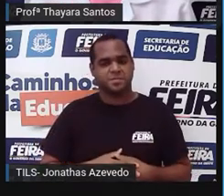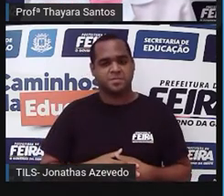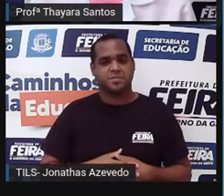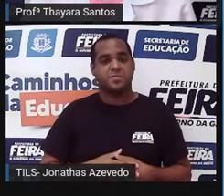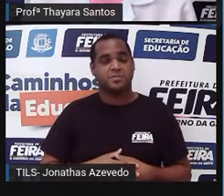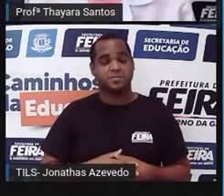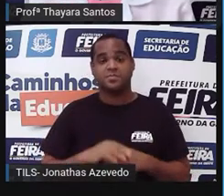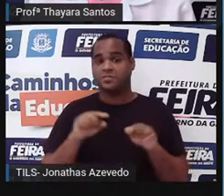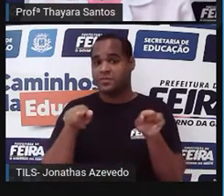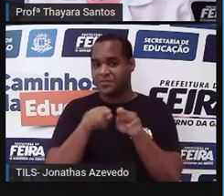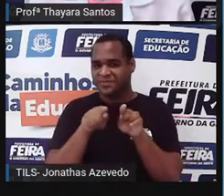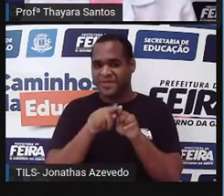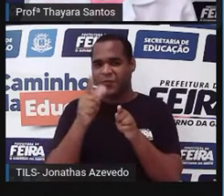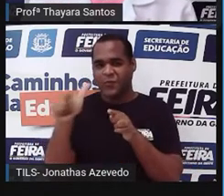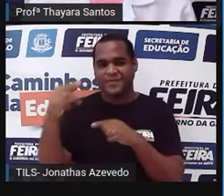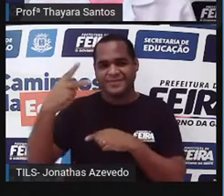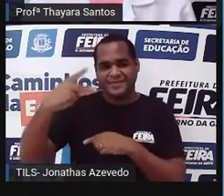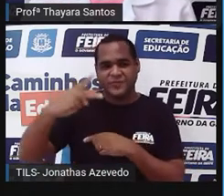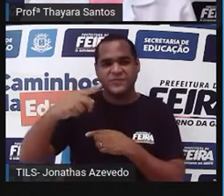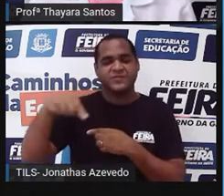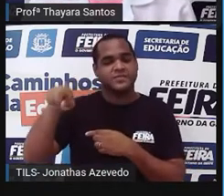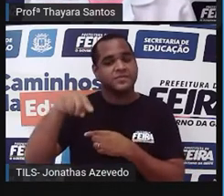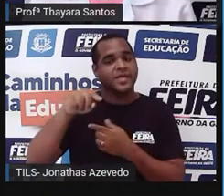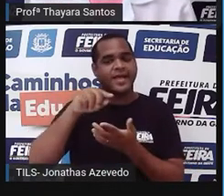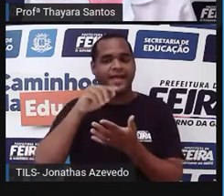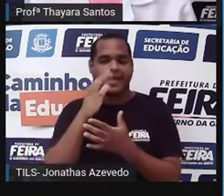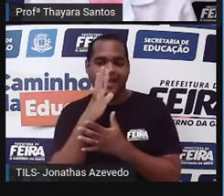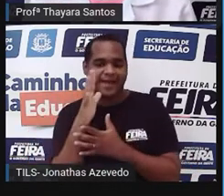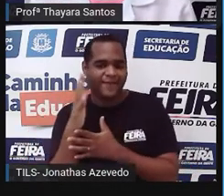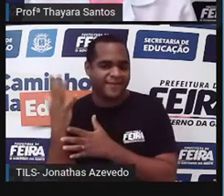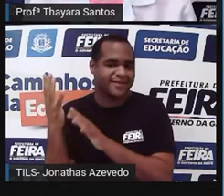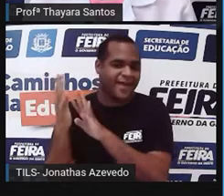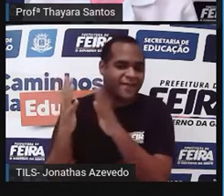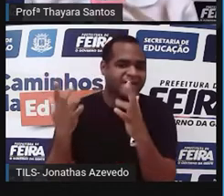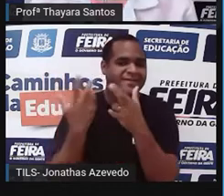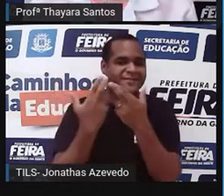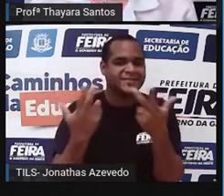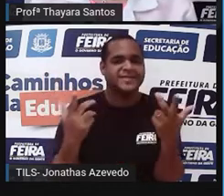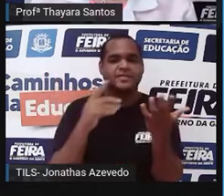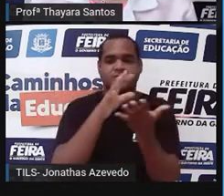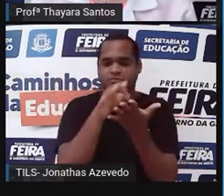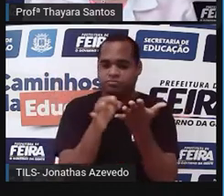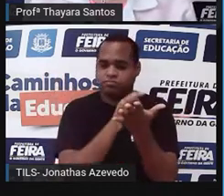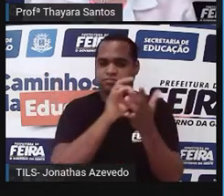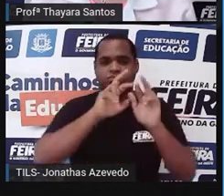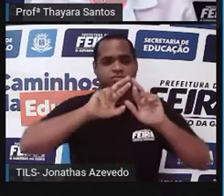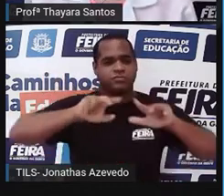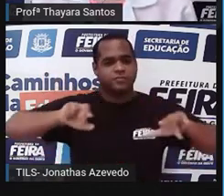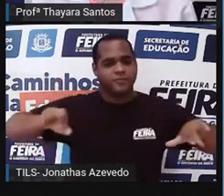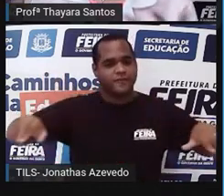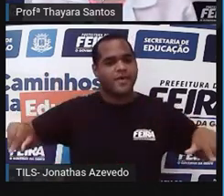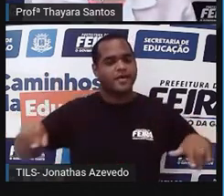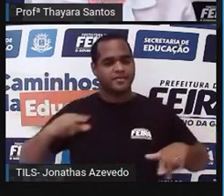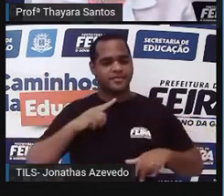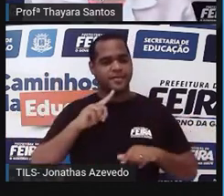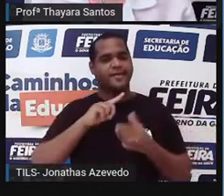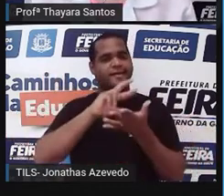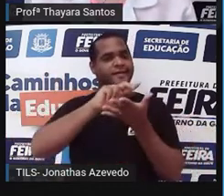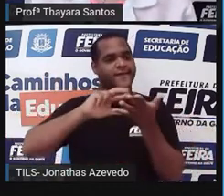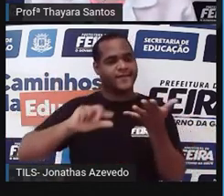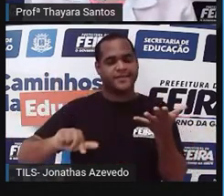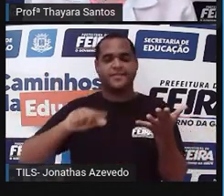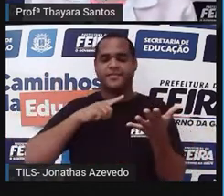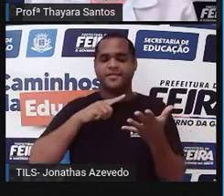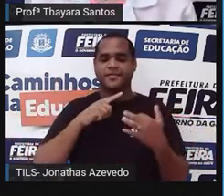A segunda característica é que as plantas apresentam muitas células, elas são formadas por muitas células.